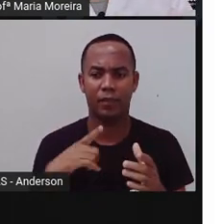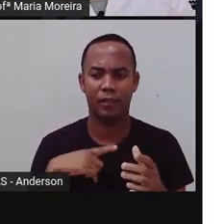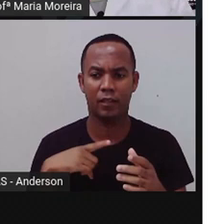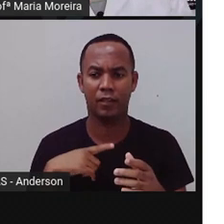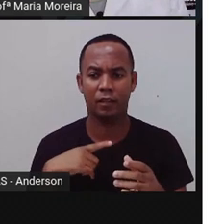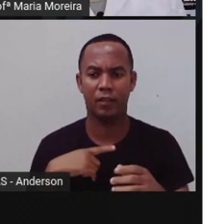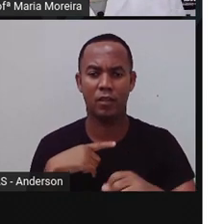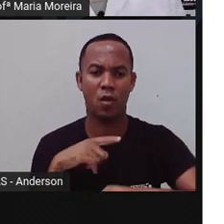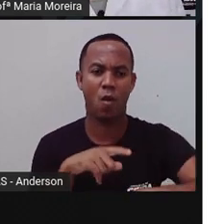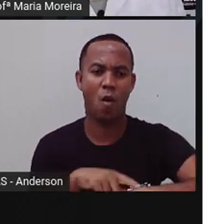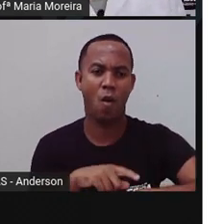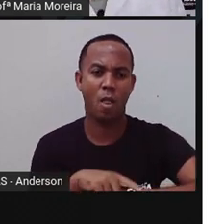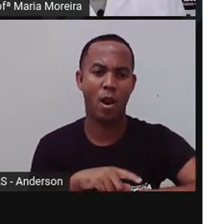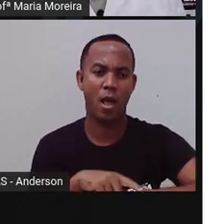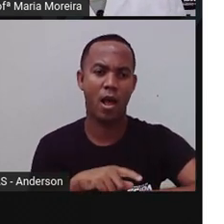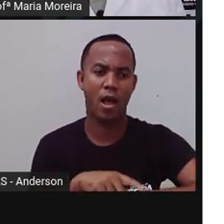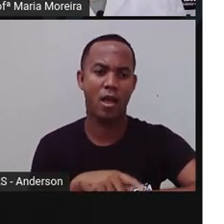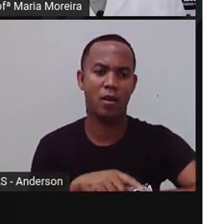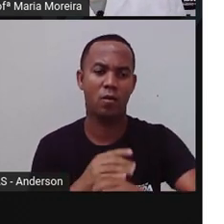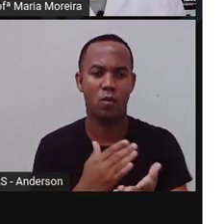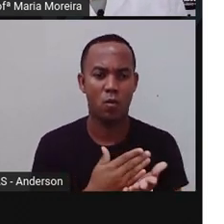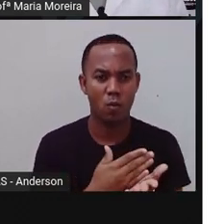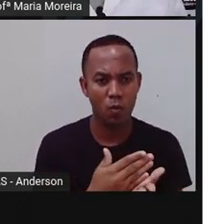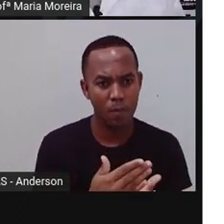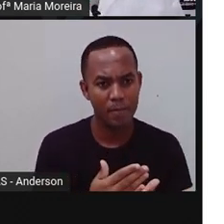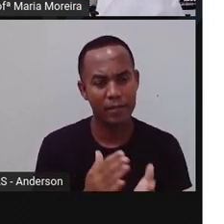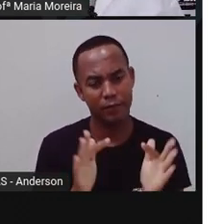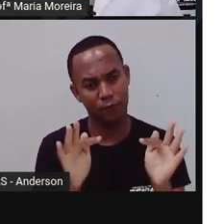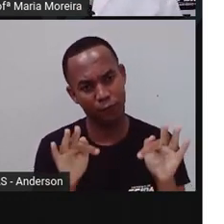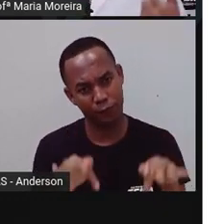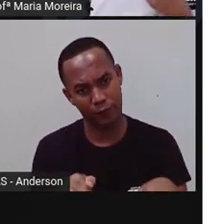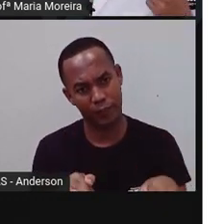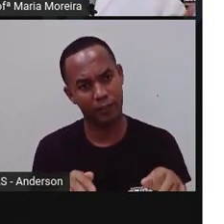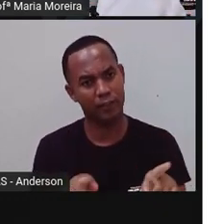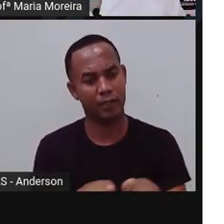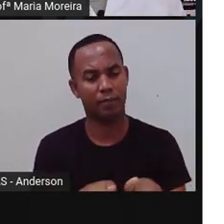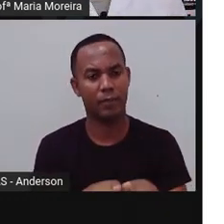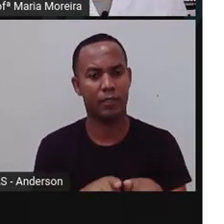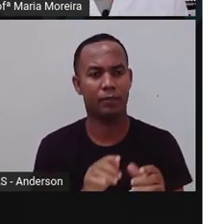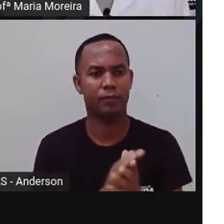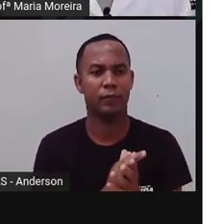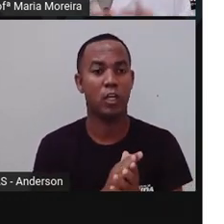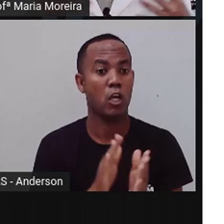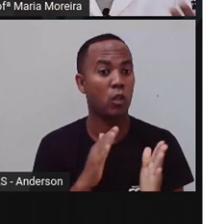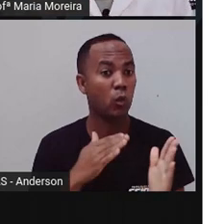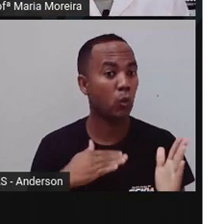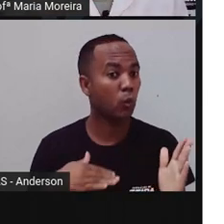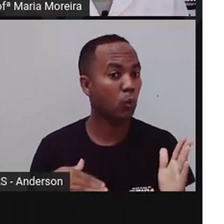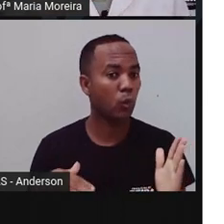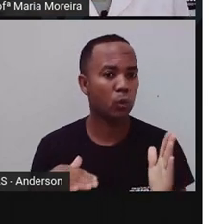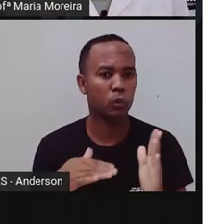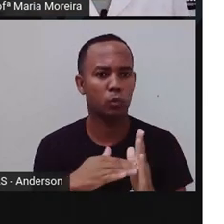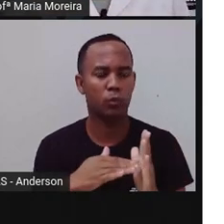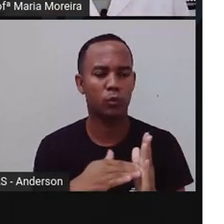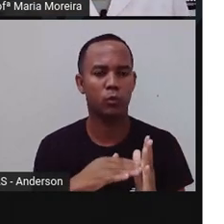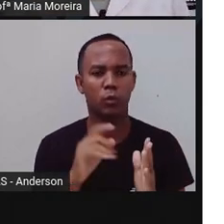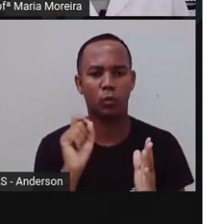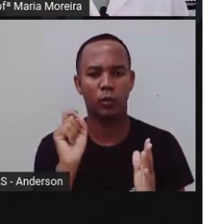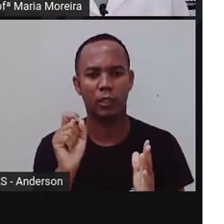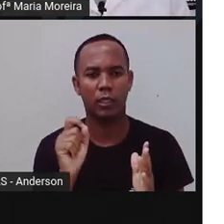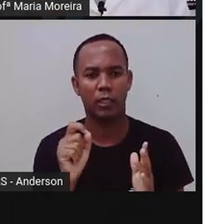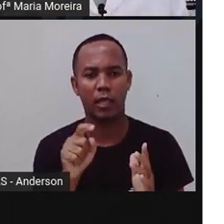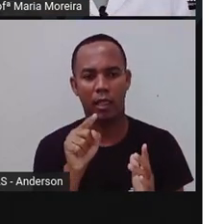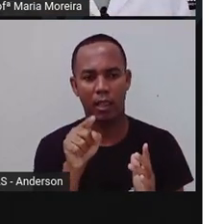funcionamento, não é isso? E todo mundo precisa de uma vaga naquela escola para poder